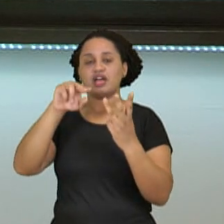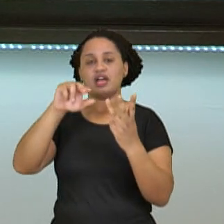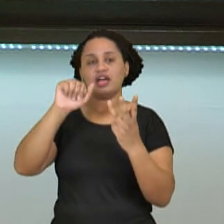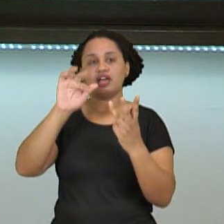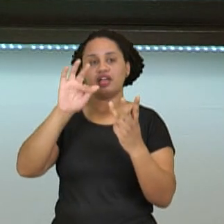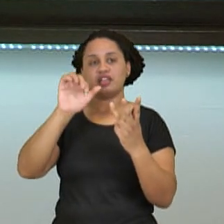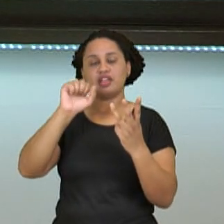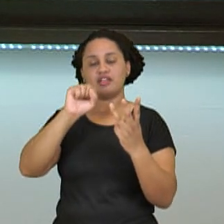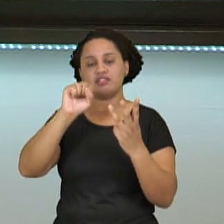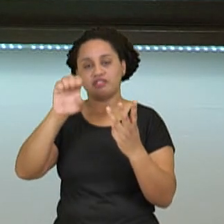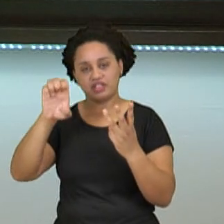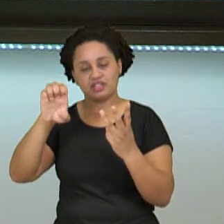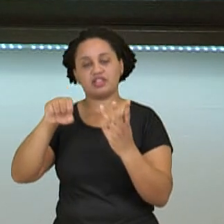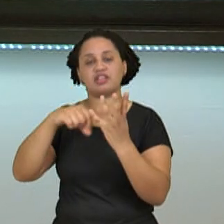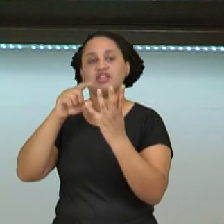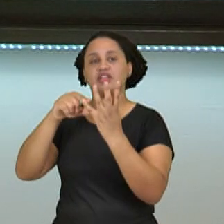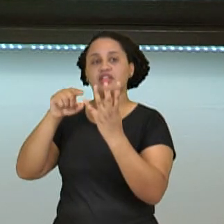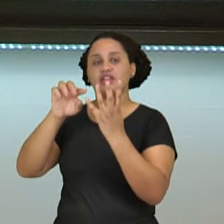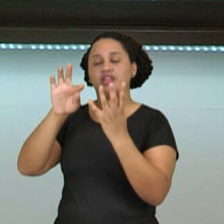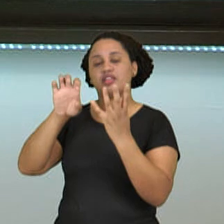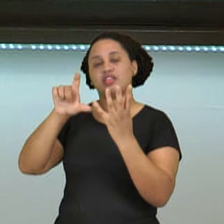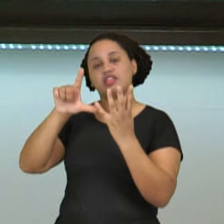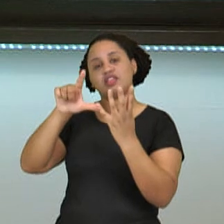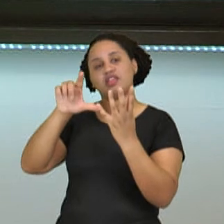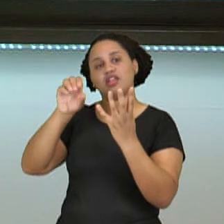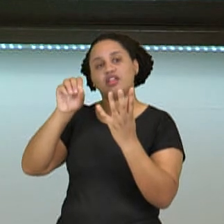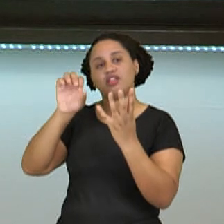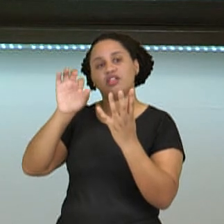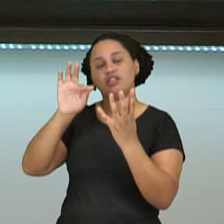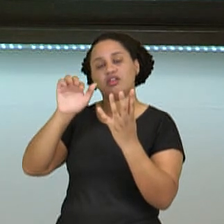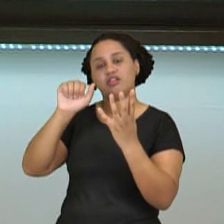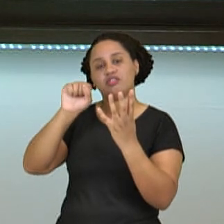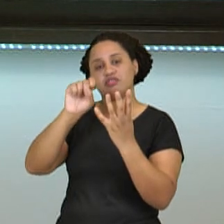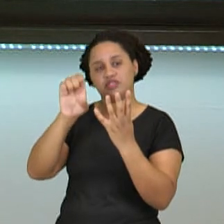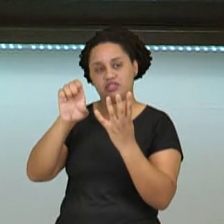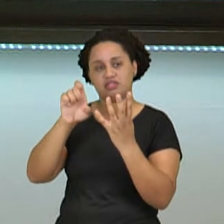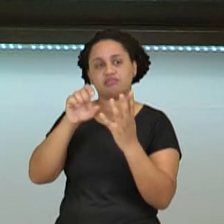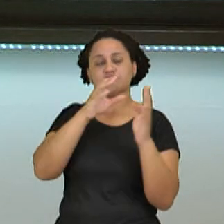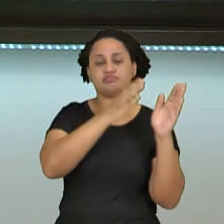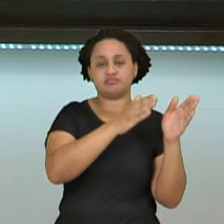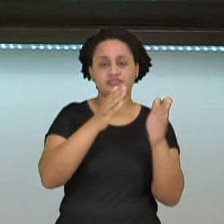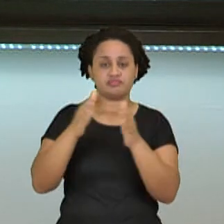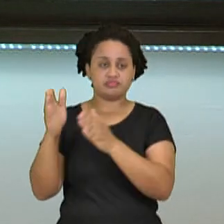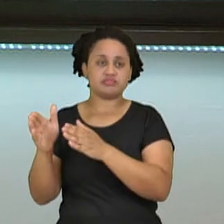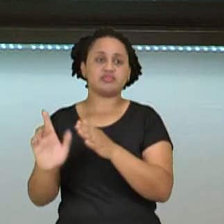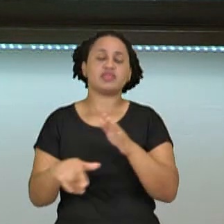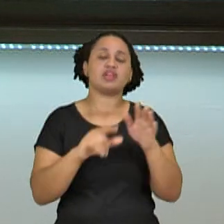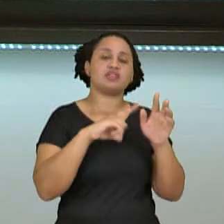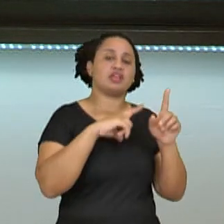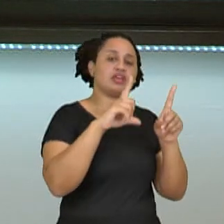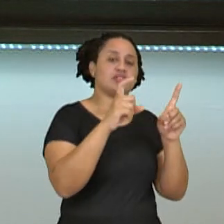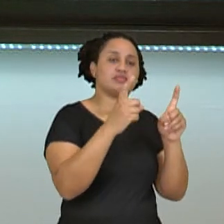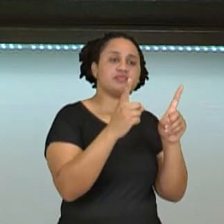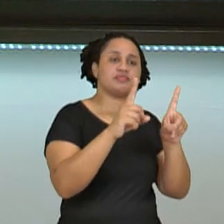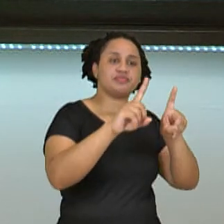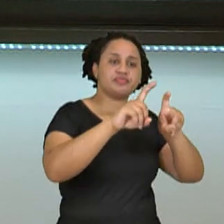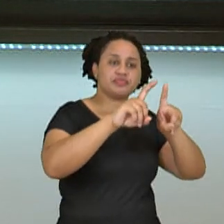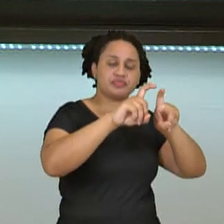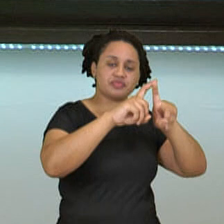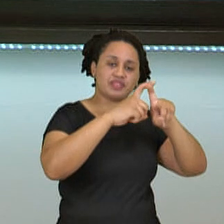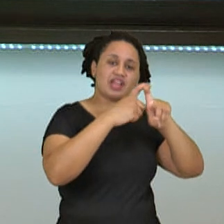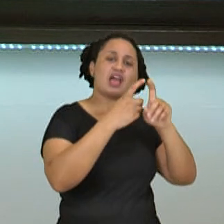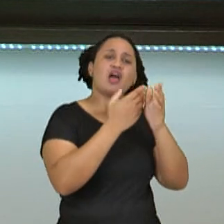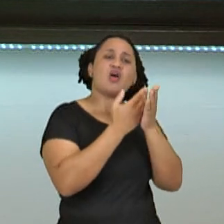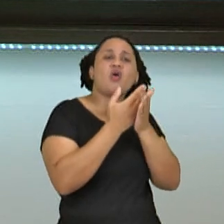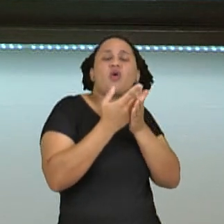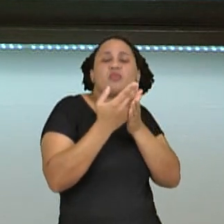prófase, a membrana nuclear se desfaz, que a gente chama de carioteca também. Então, ela se desfaz. Os cromossomos, eles começam